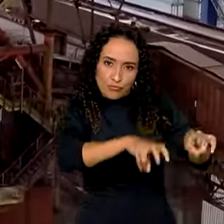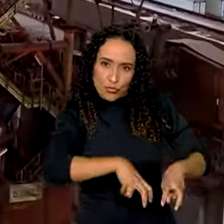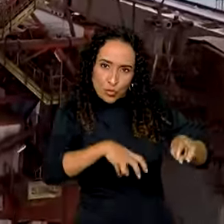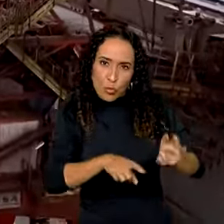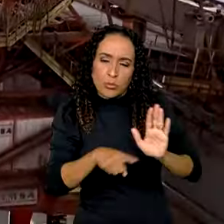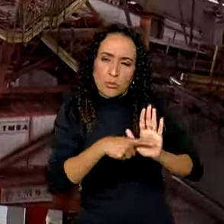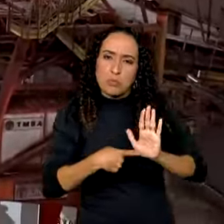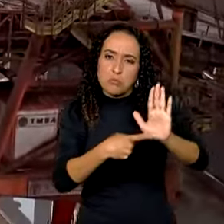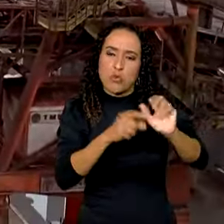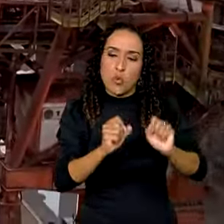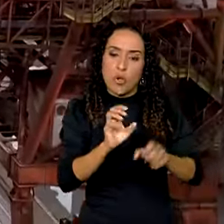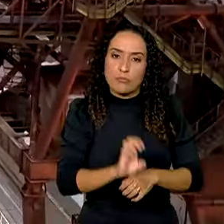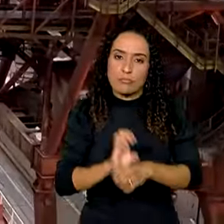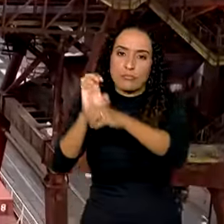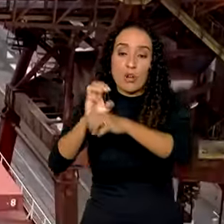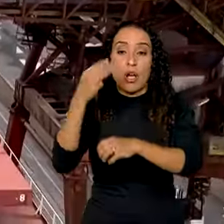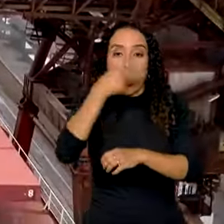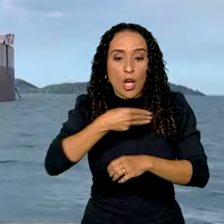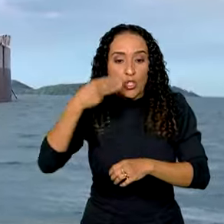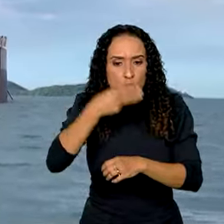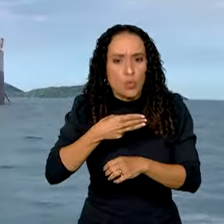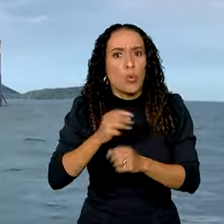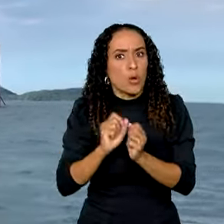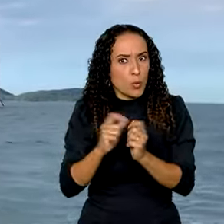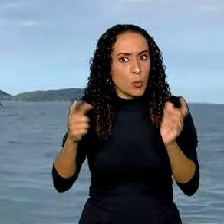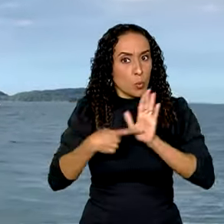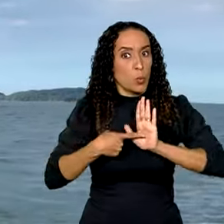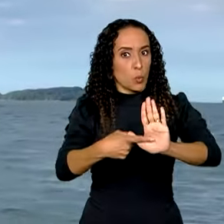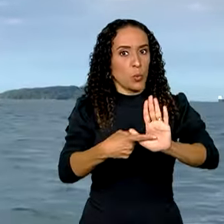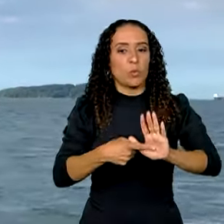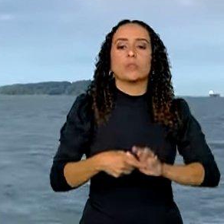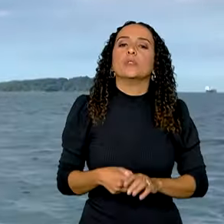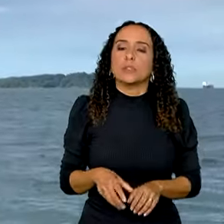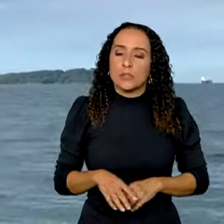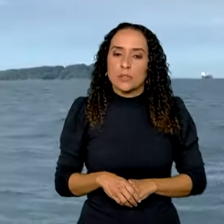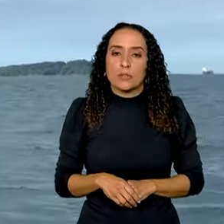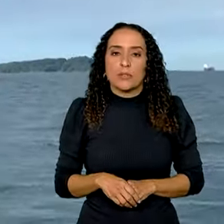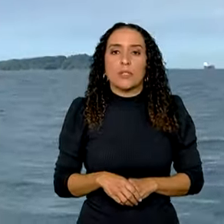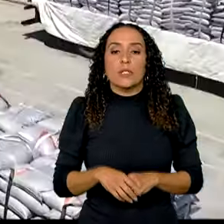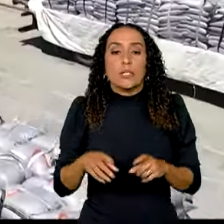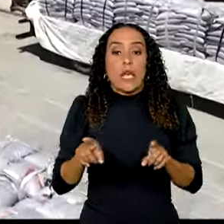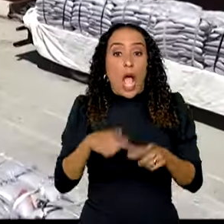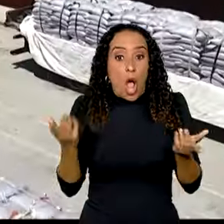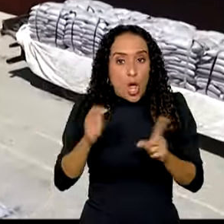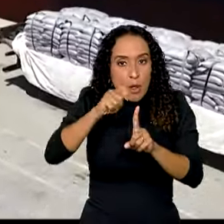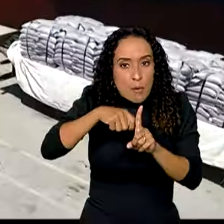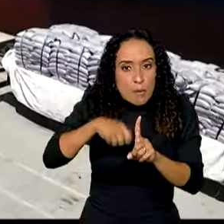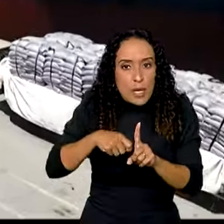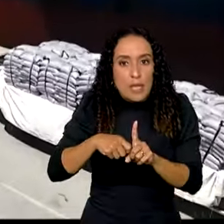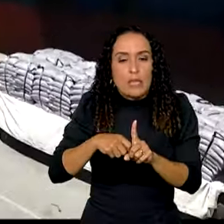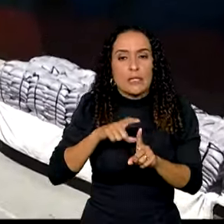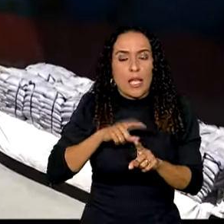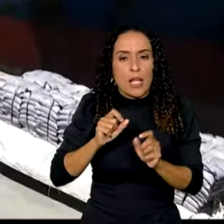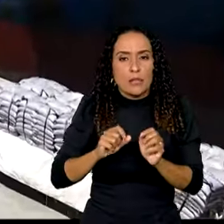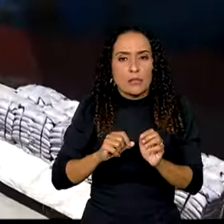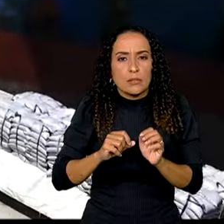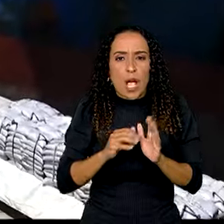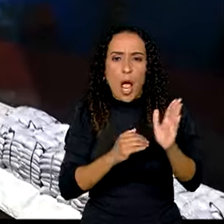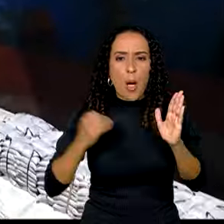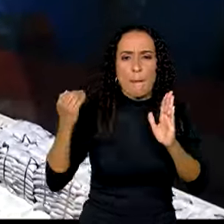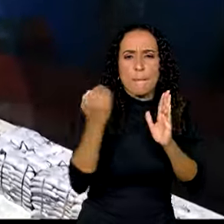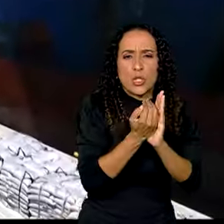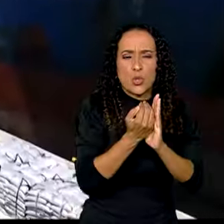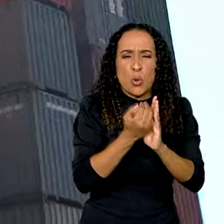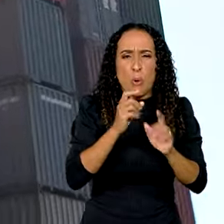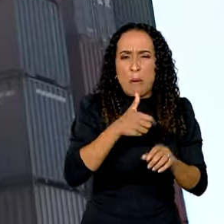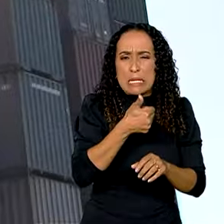também eu destaco aqui a exportação de açúcar, ela vem sendo um destaque na exportação. E só nesse mês, agora, você tem um aumento de média diária de